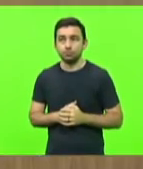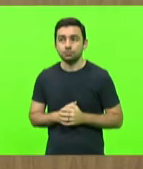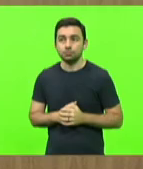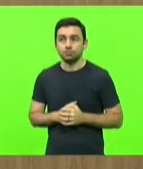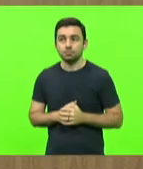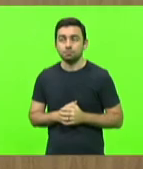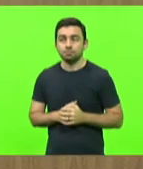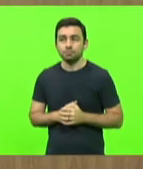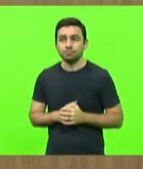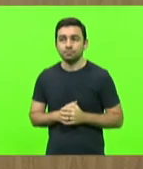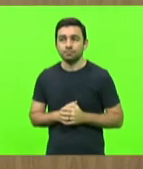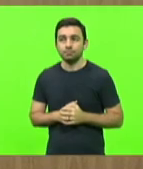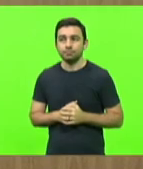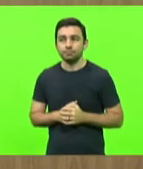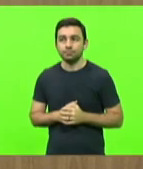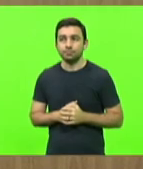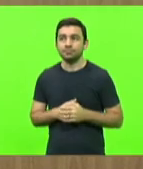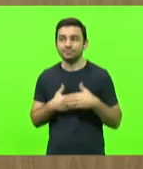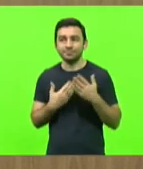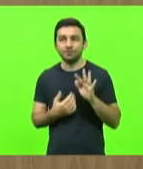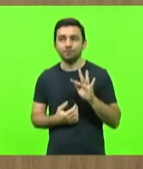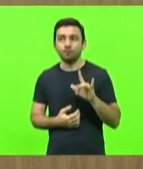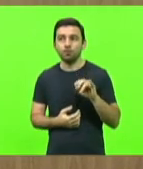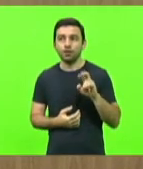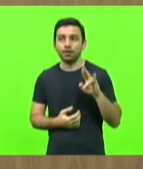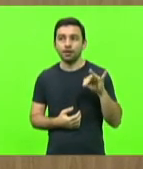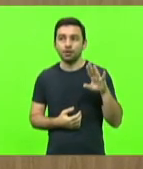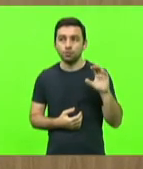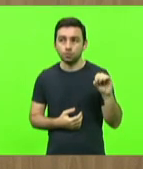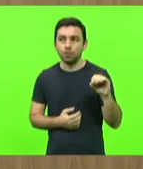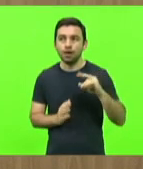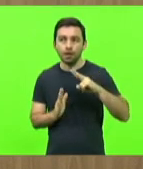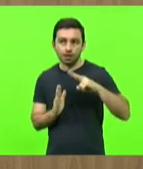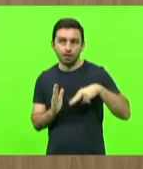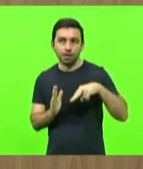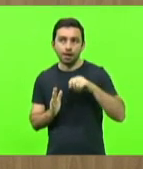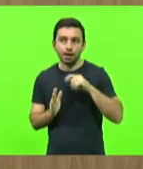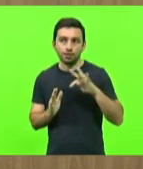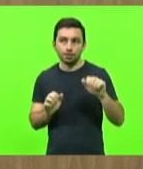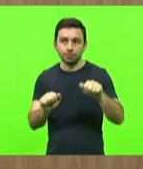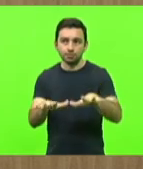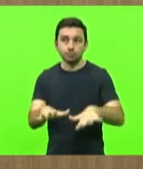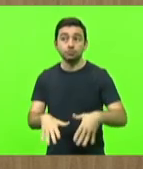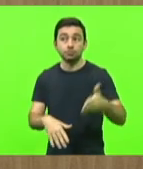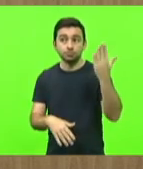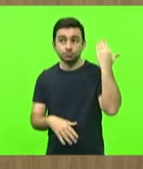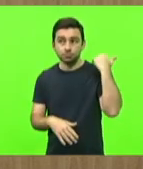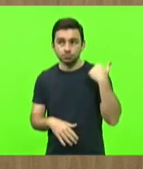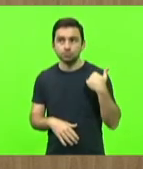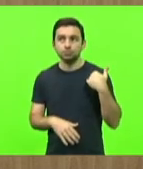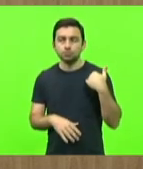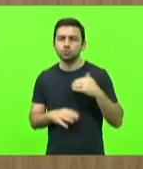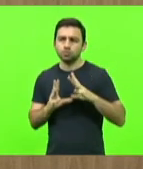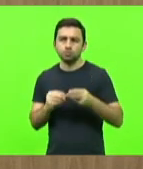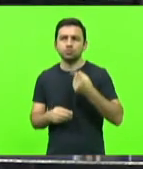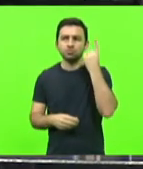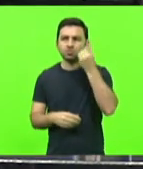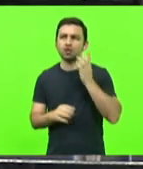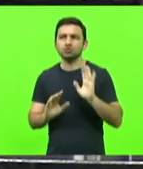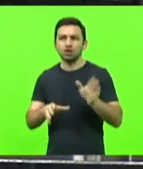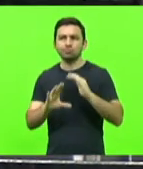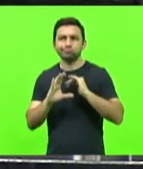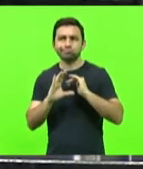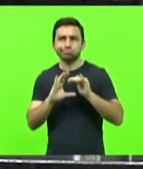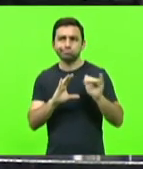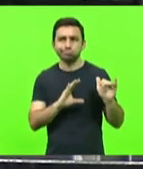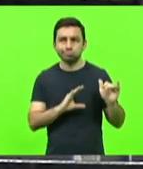Obrigado, deputado Floriano, que é o secretário ad hoc, fez a leitura da ata da sessão anterior que todos os deputados já receberam em